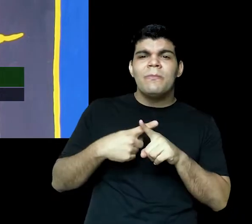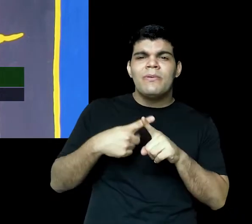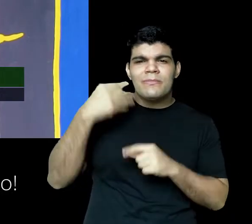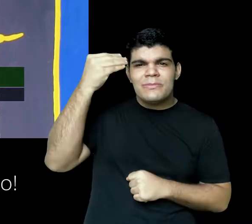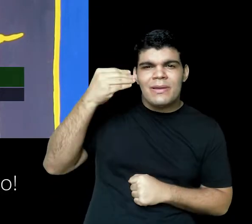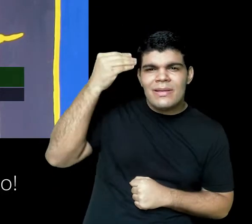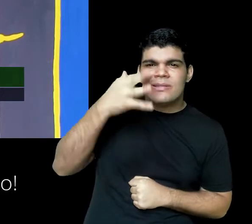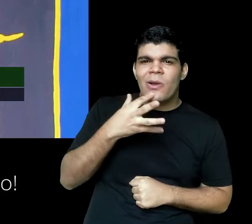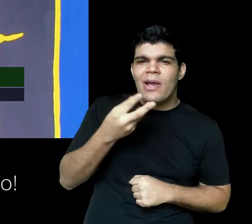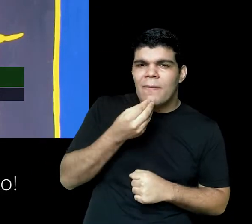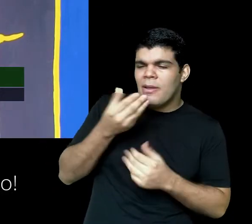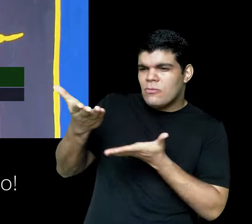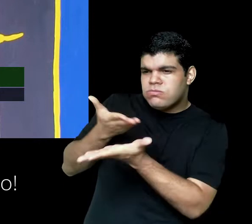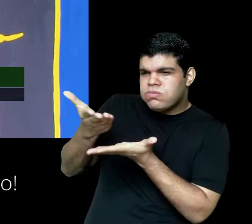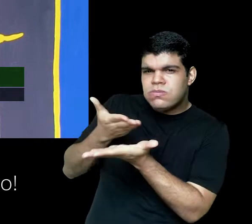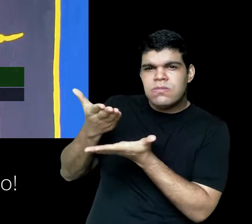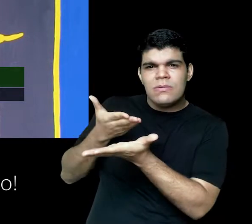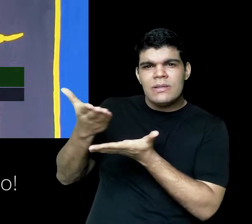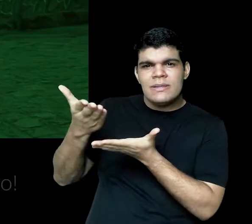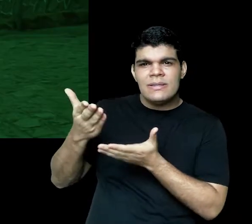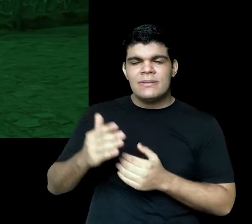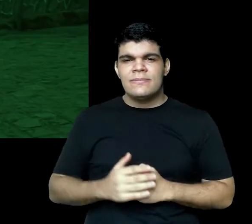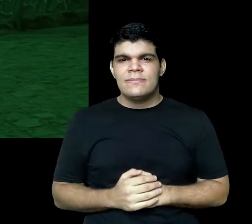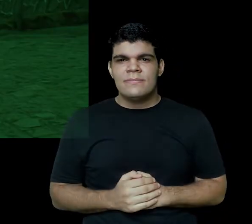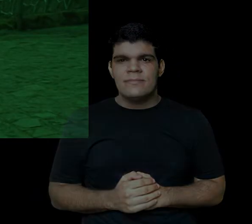você é diferente, porque você conhece, você está levando conhecimento.